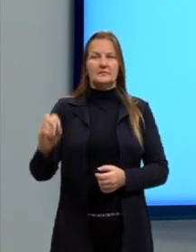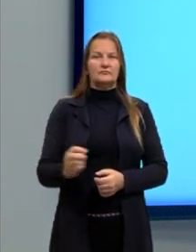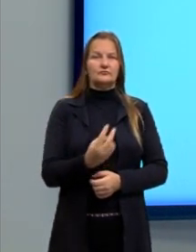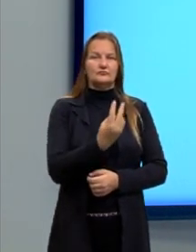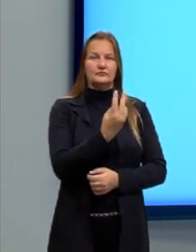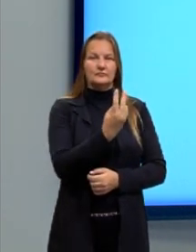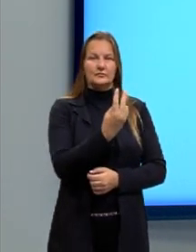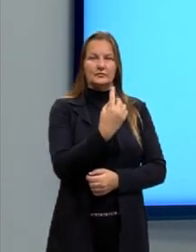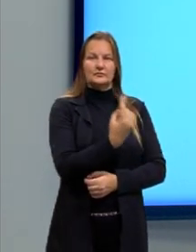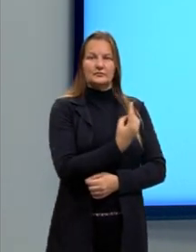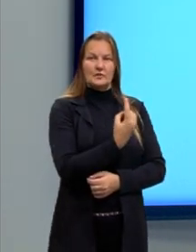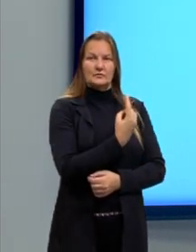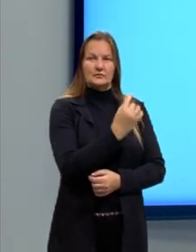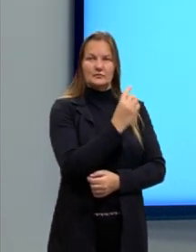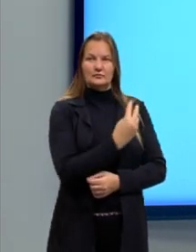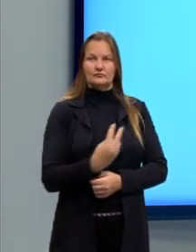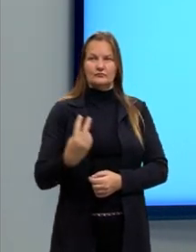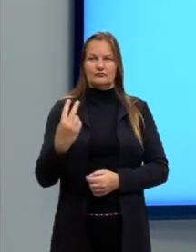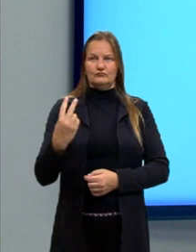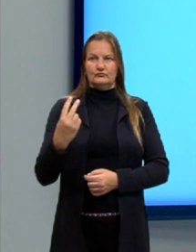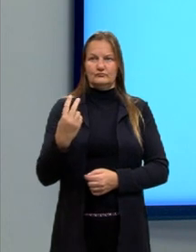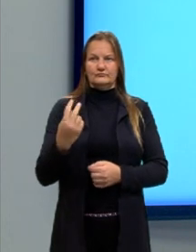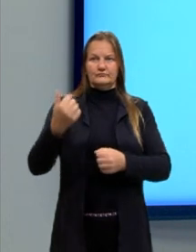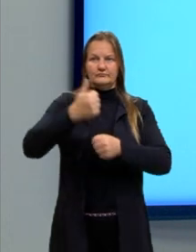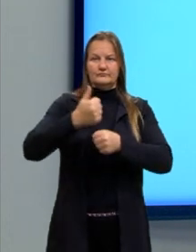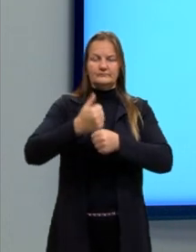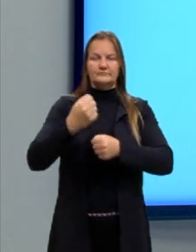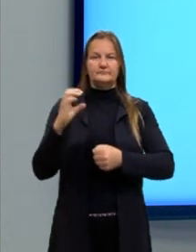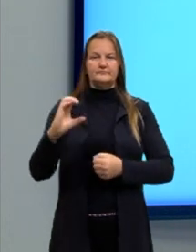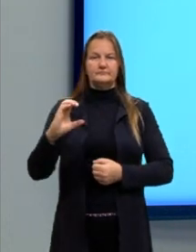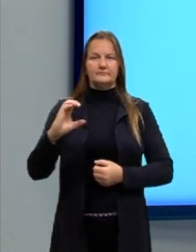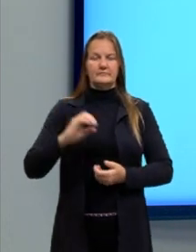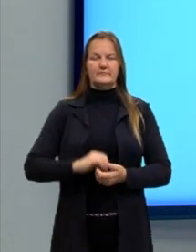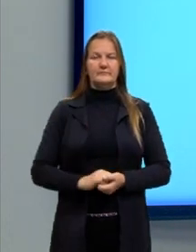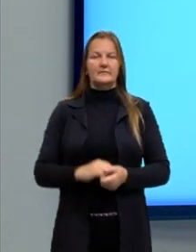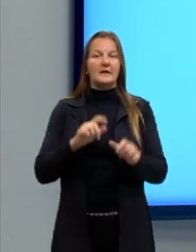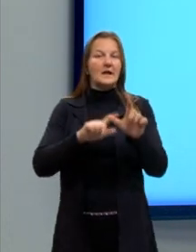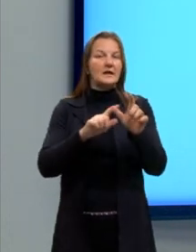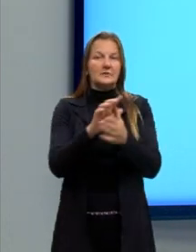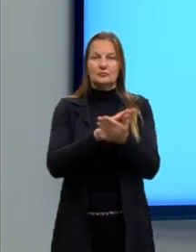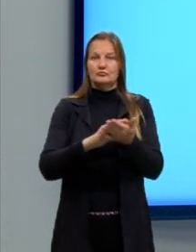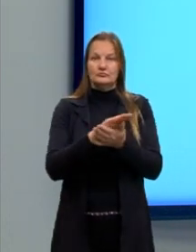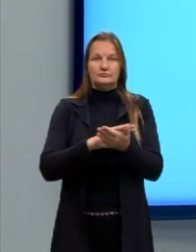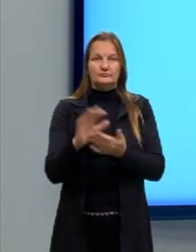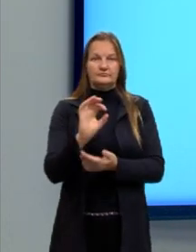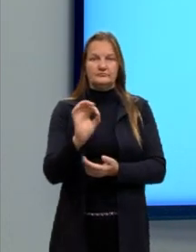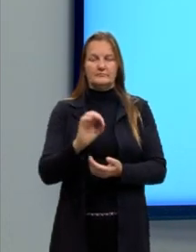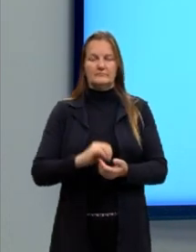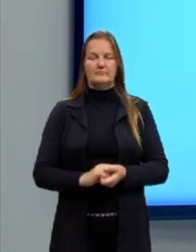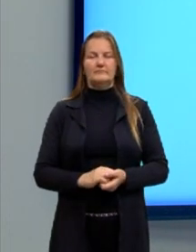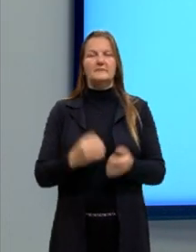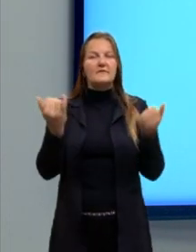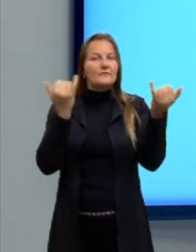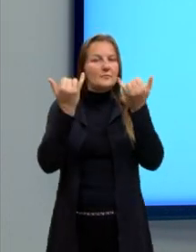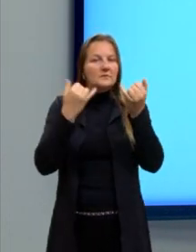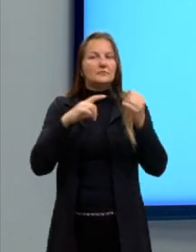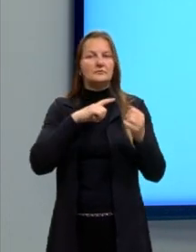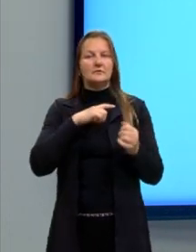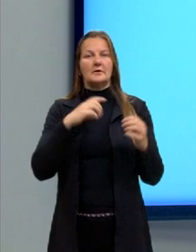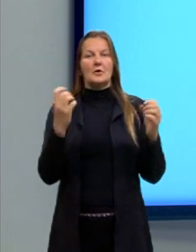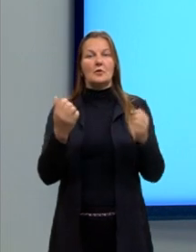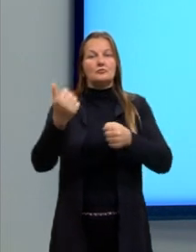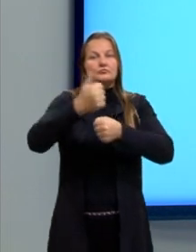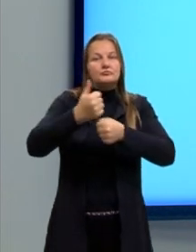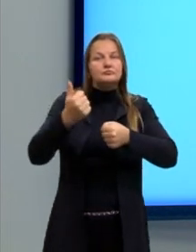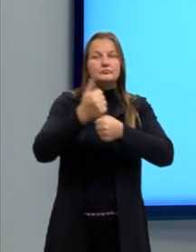o termo independente, né? Aquele número que vem sozinho, não tem nenhuma letra. Então, nós temos as informações. Agora,